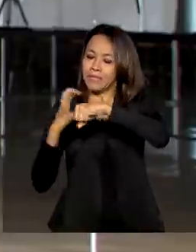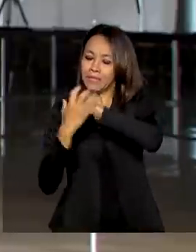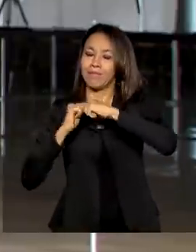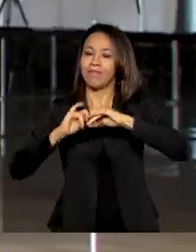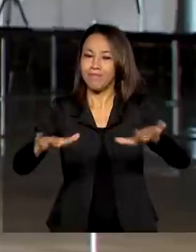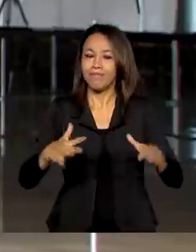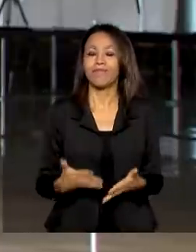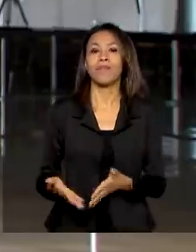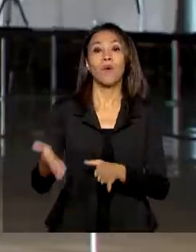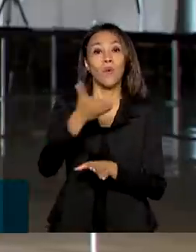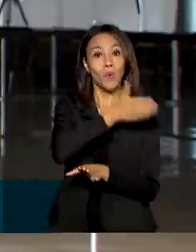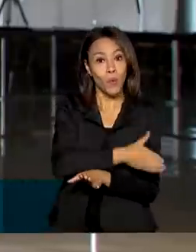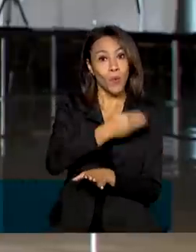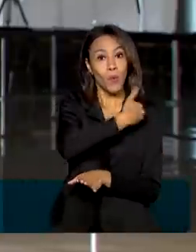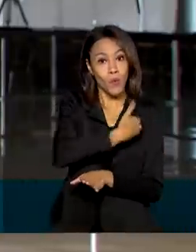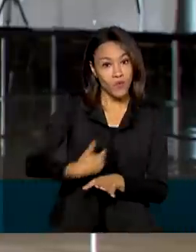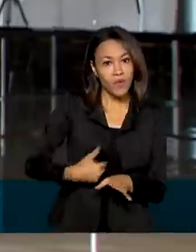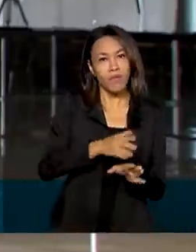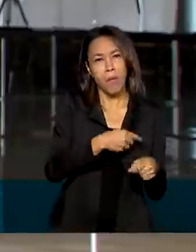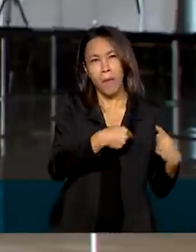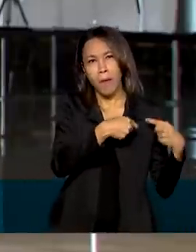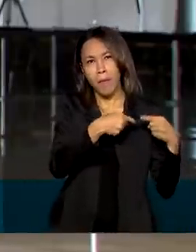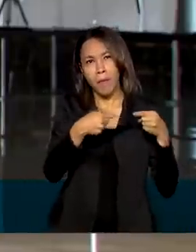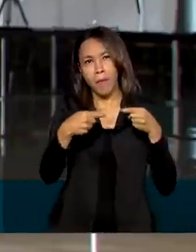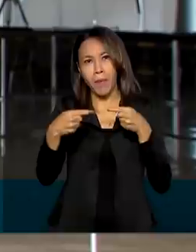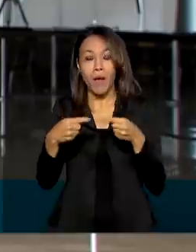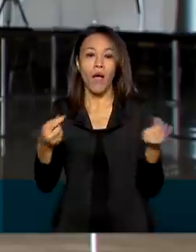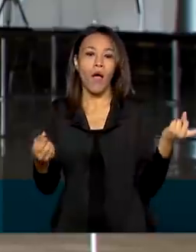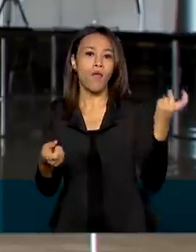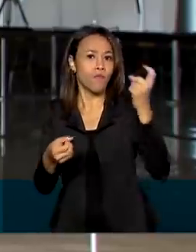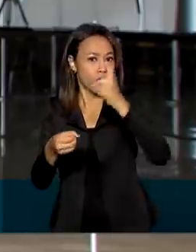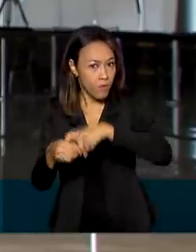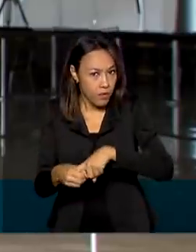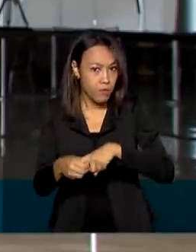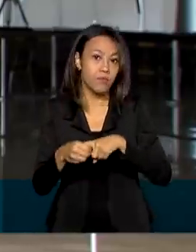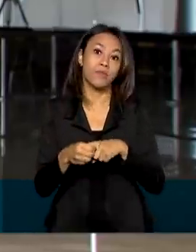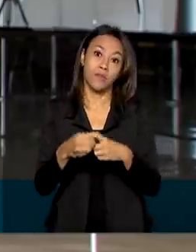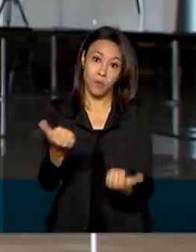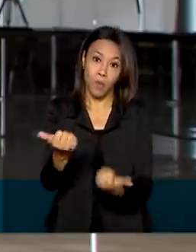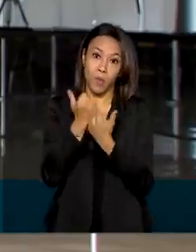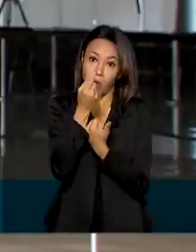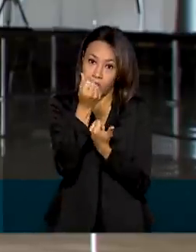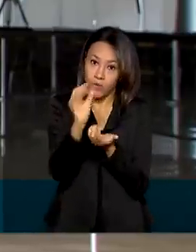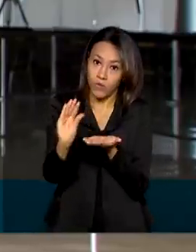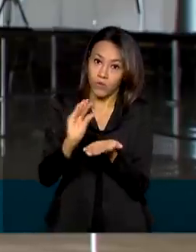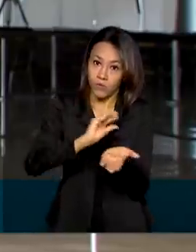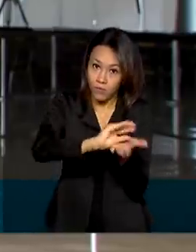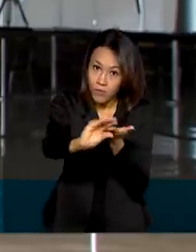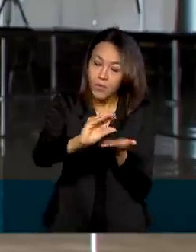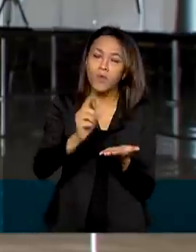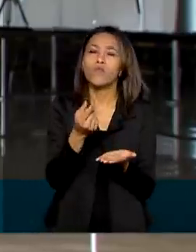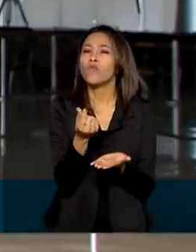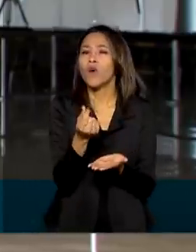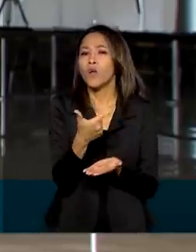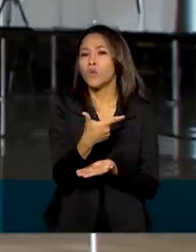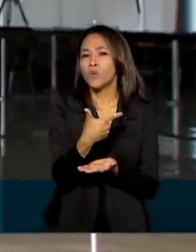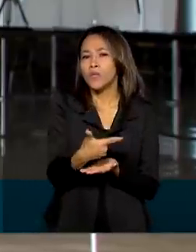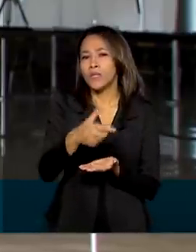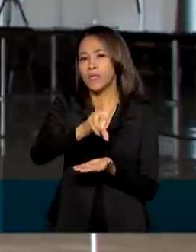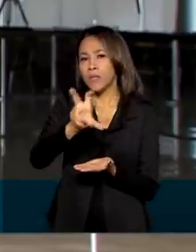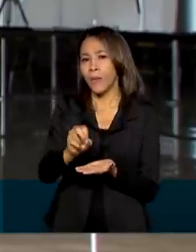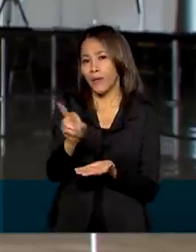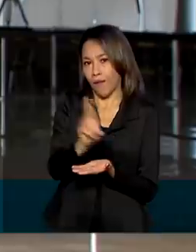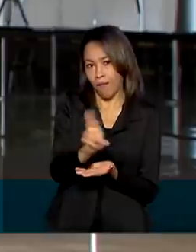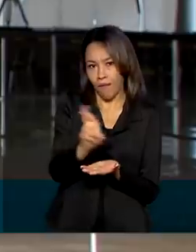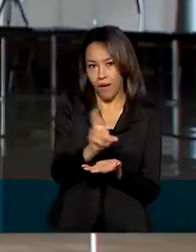governo vem debatendo há semanas a possibilidade de volta do auxílio emergencial. O novo benefício seria no valor de R$ 250,00,